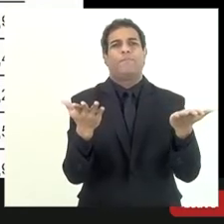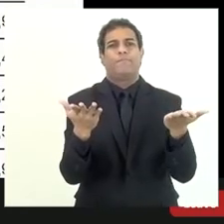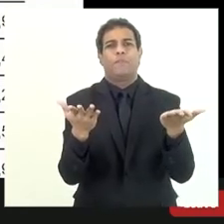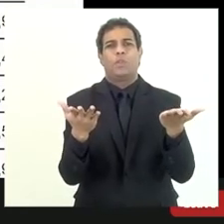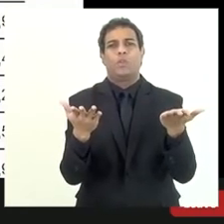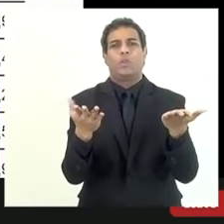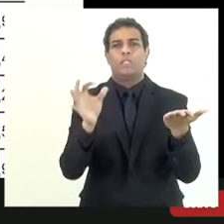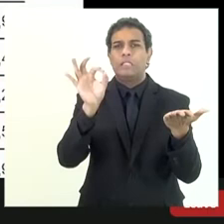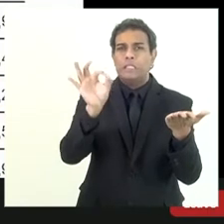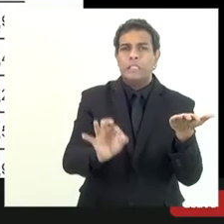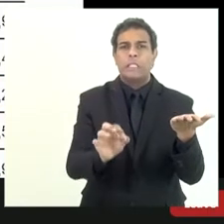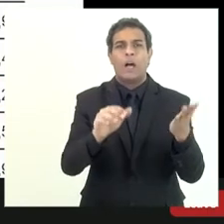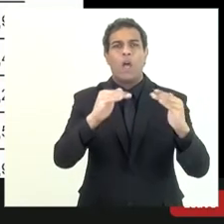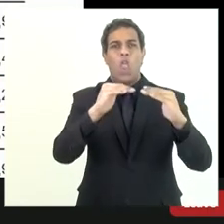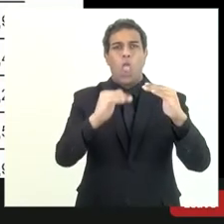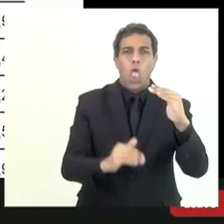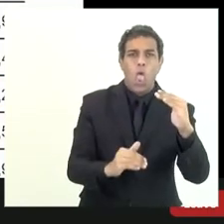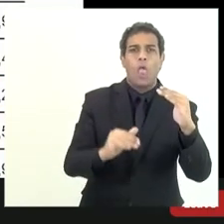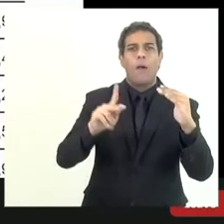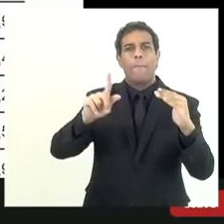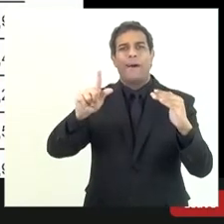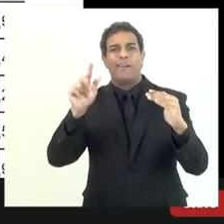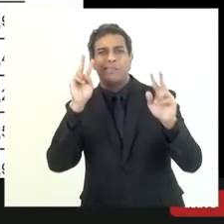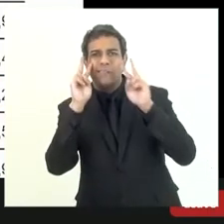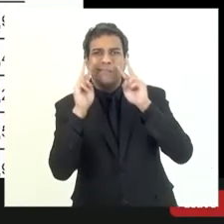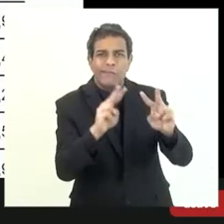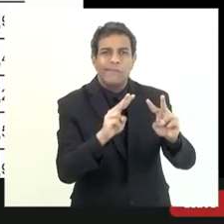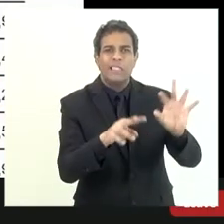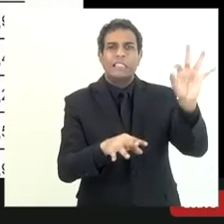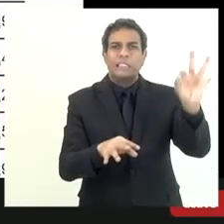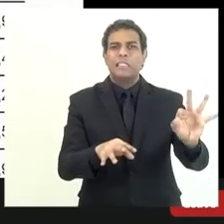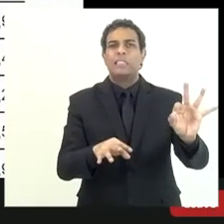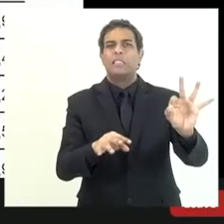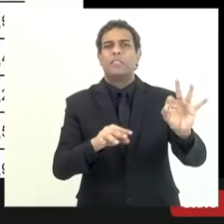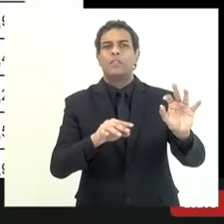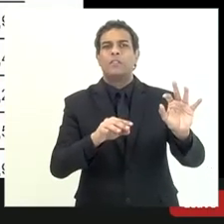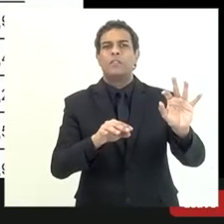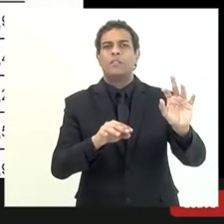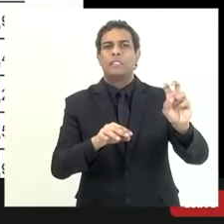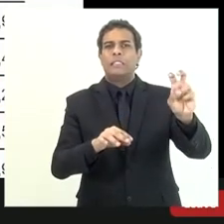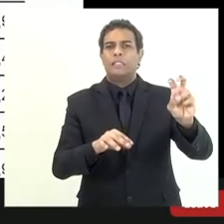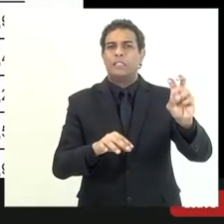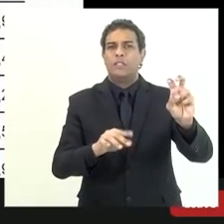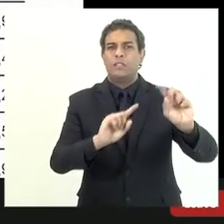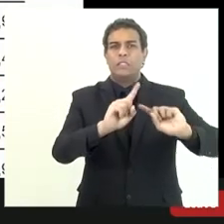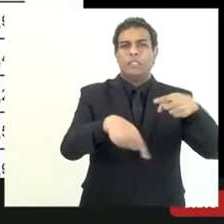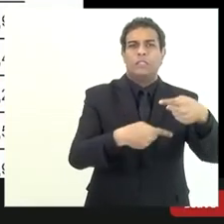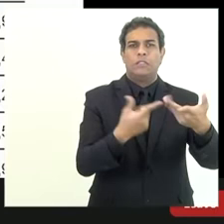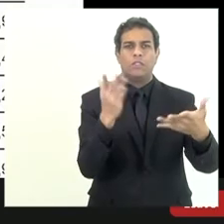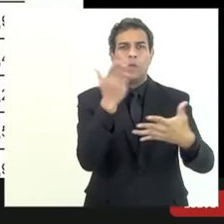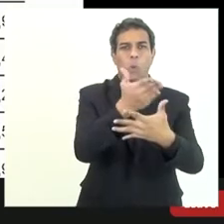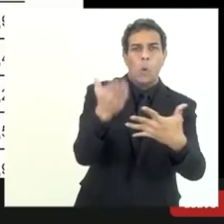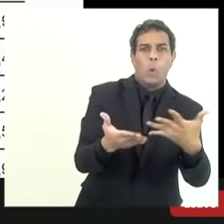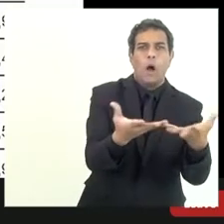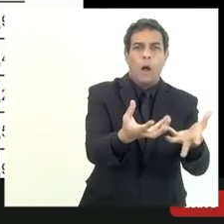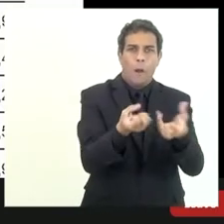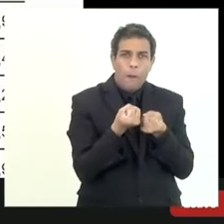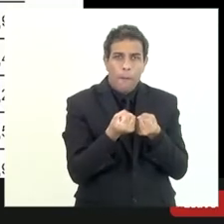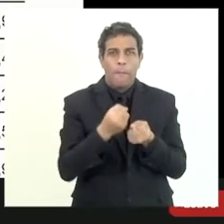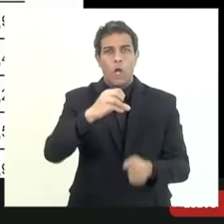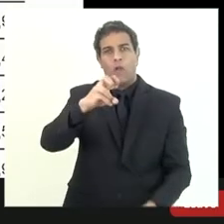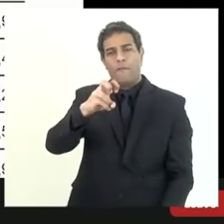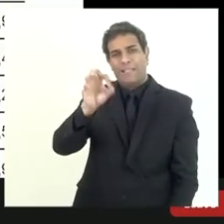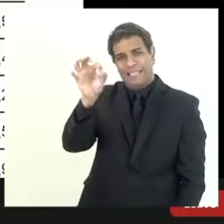considerado baixa a PGE entendeu que o percentual de redutor seria de 5% ou seja para esse crédito eu vou receber 95